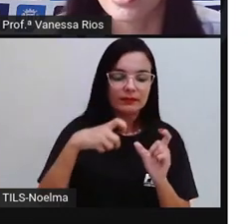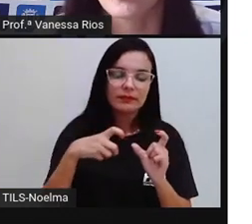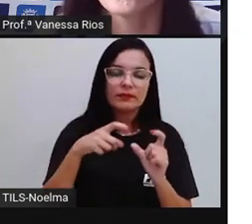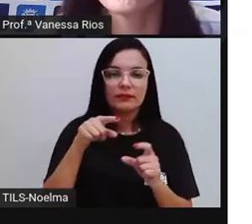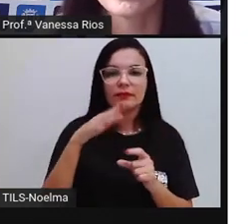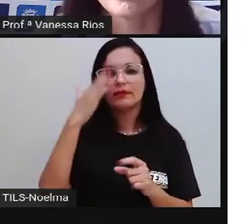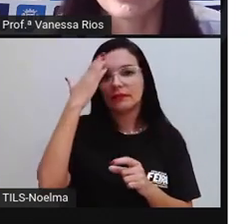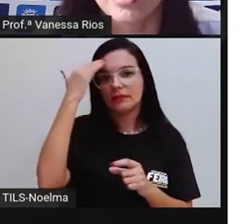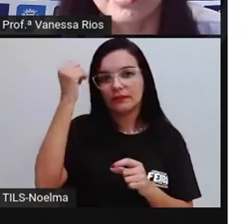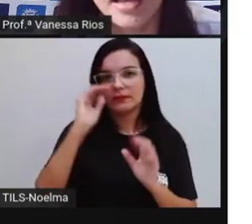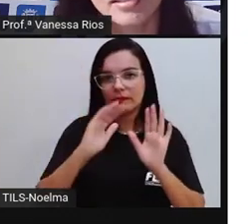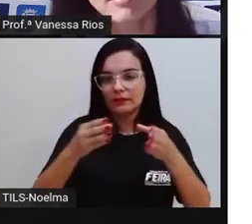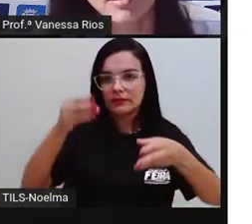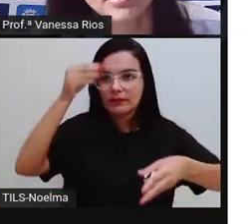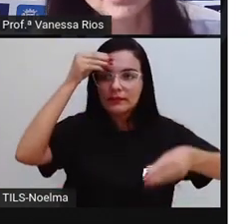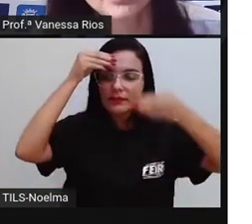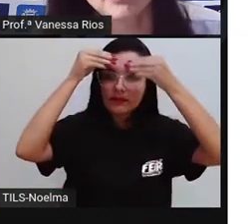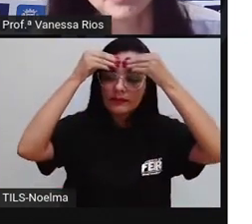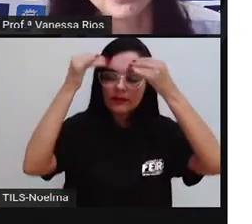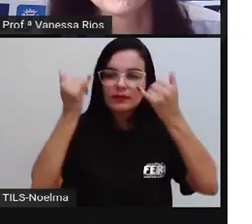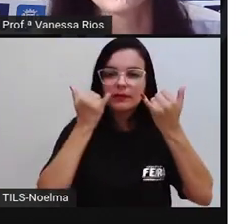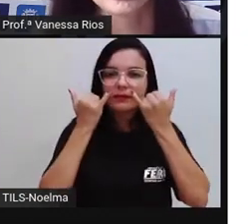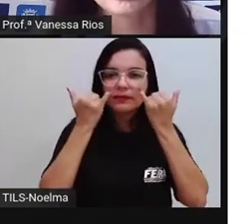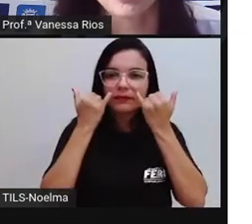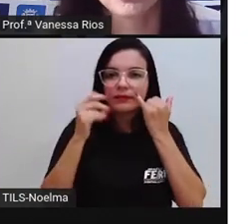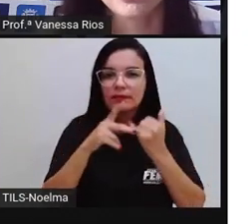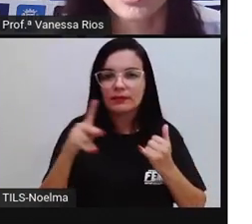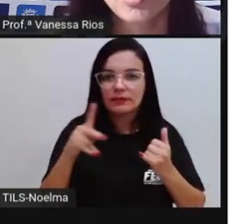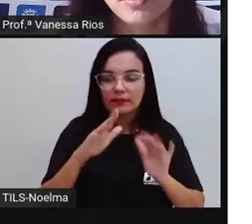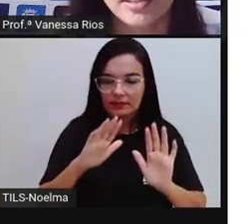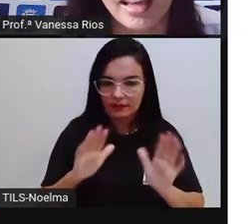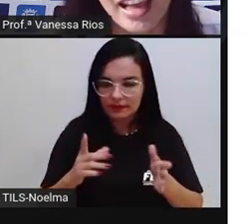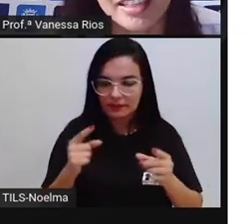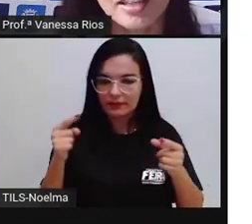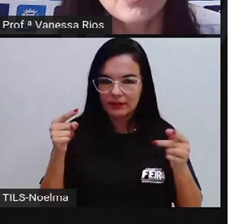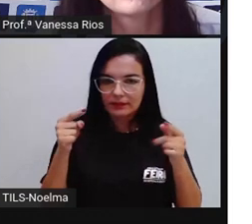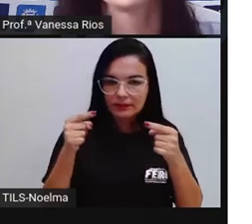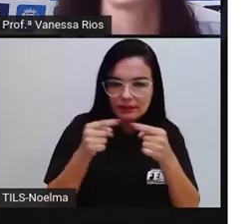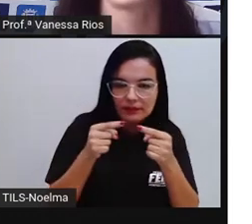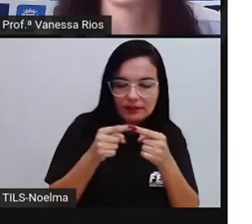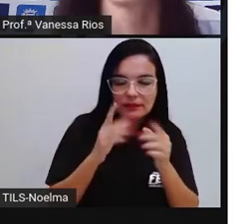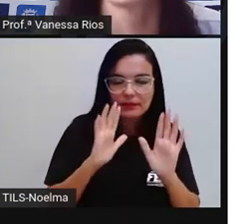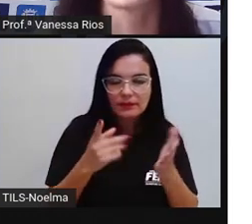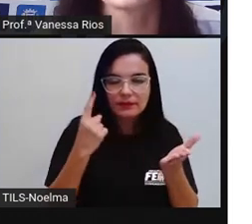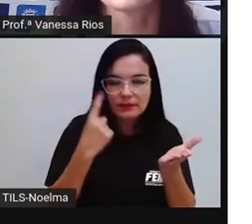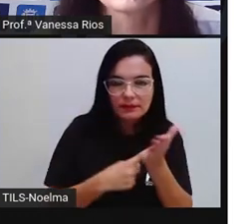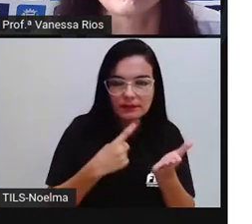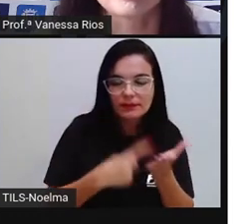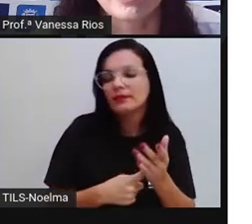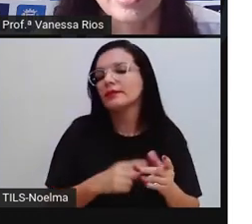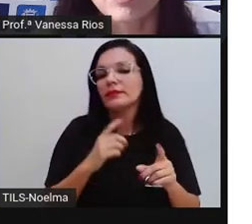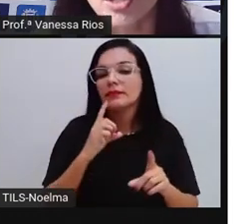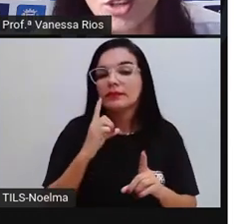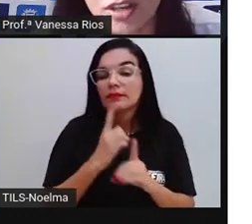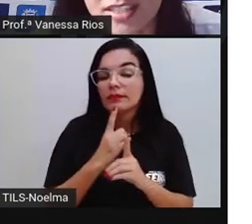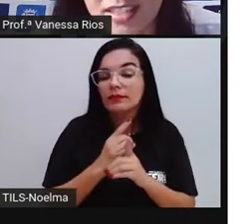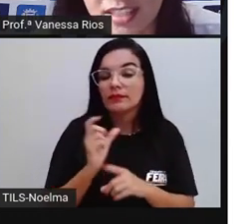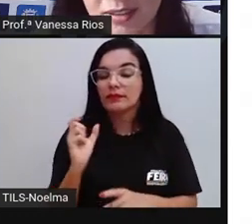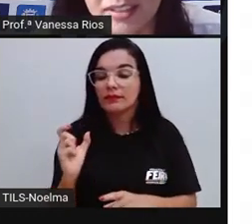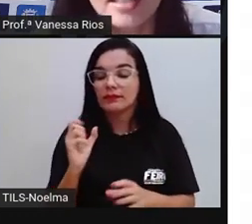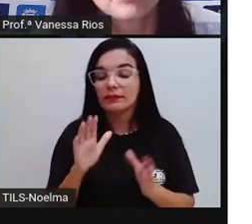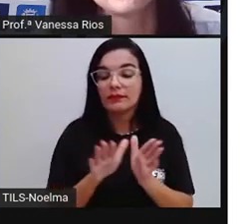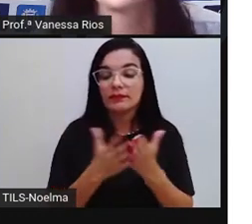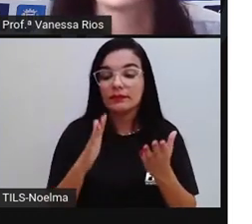compreendeu, né? As informações que a Pro passou e já sabe identificar aí, quando é que a gente chama as palavras de